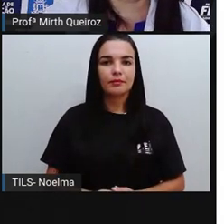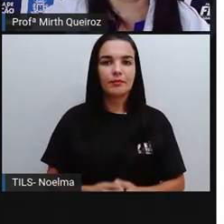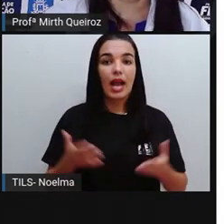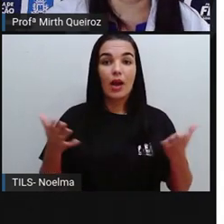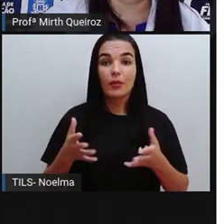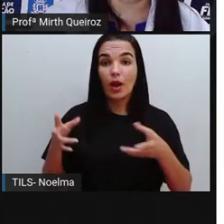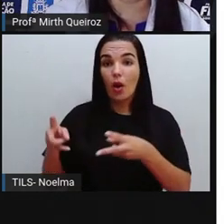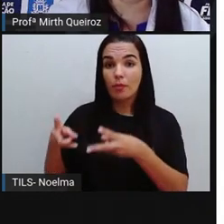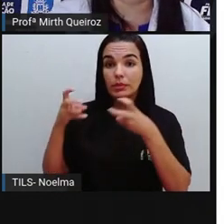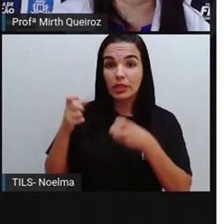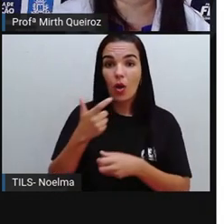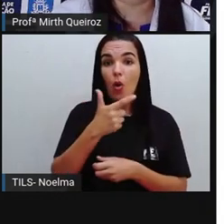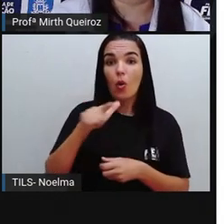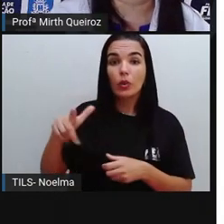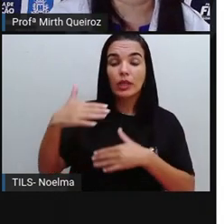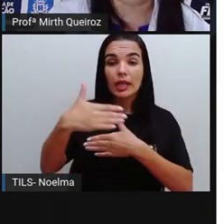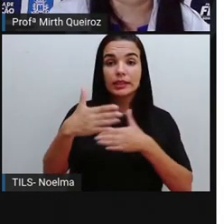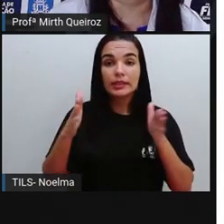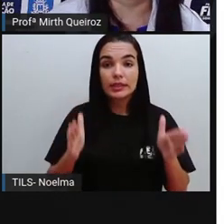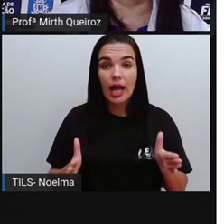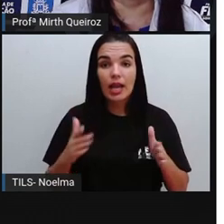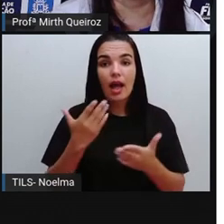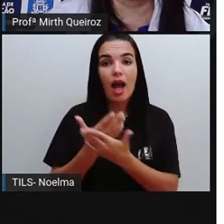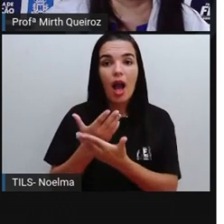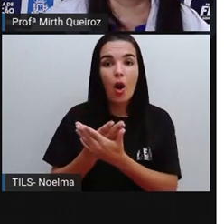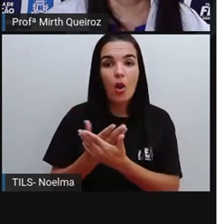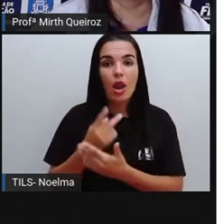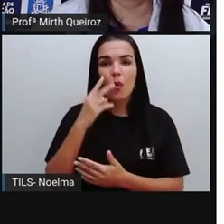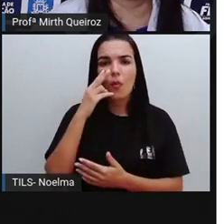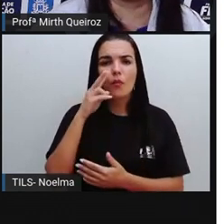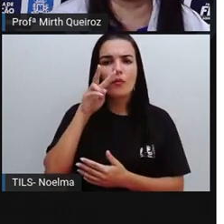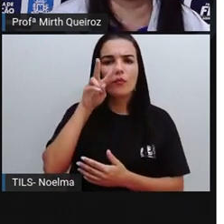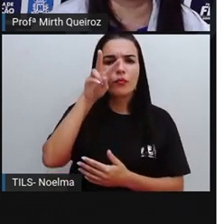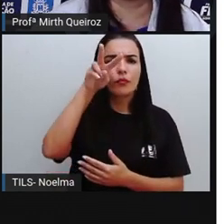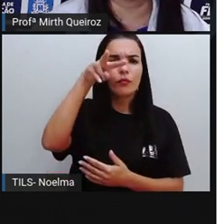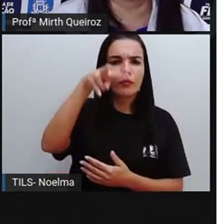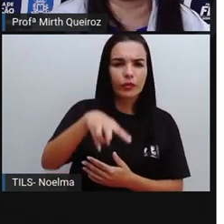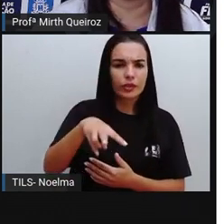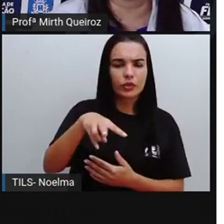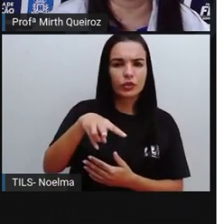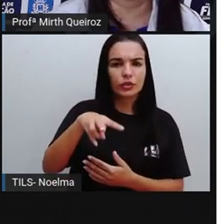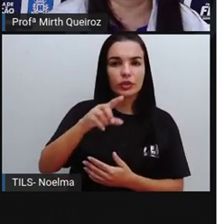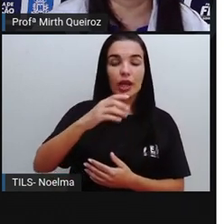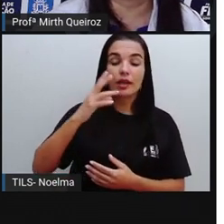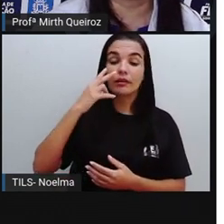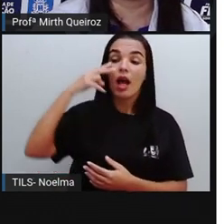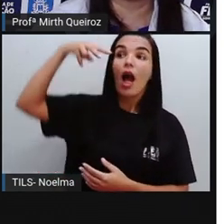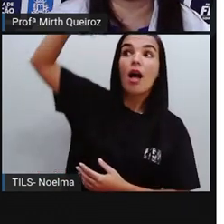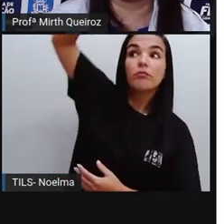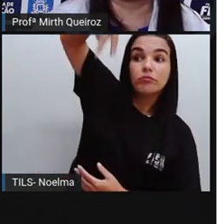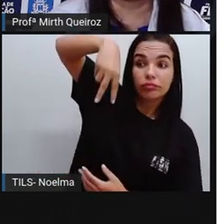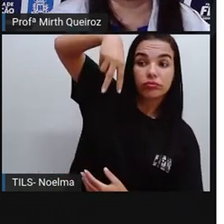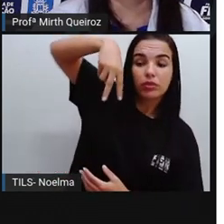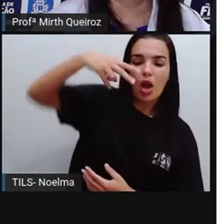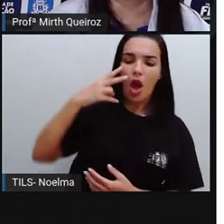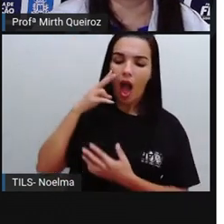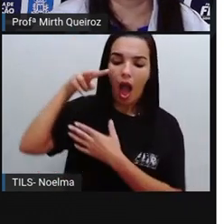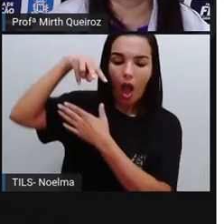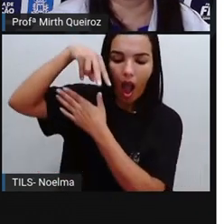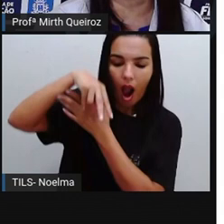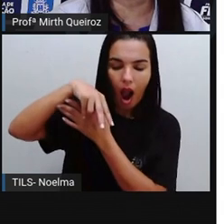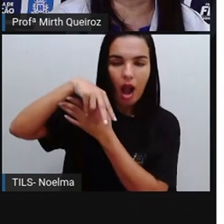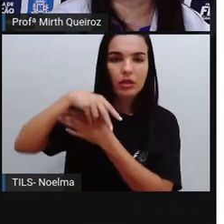Agora observe essa sala de aula. Observe agora uma sala de aula vista de cima. A